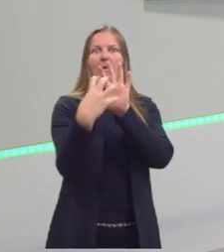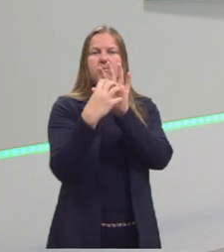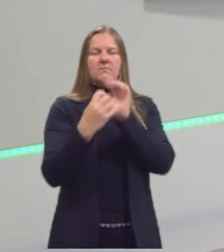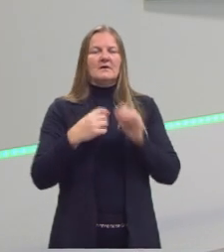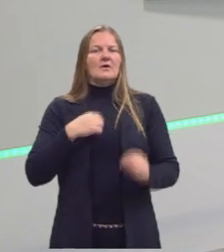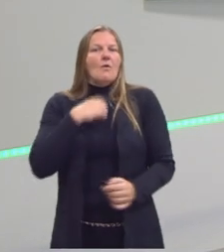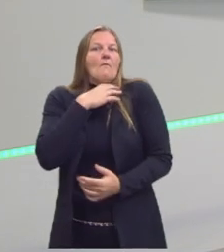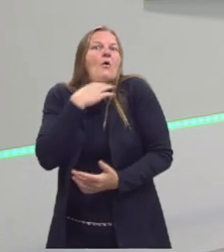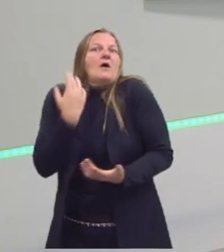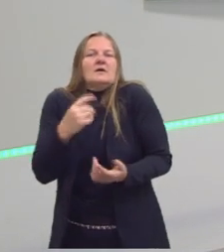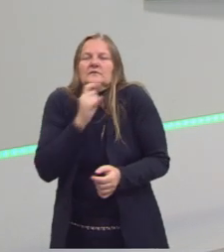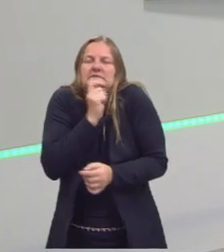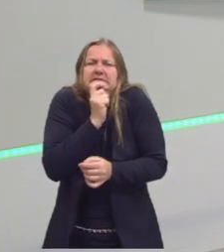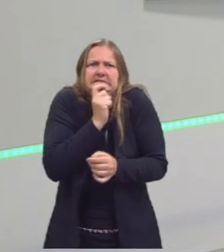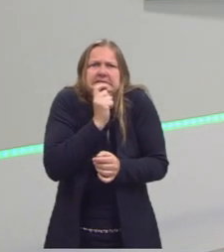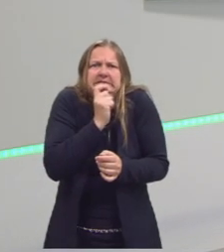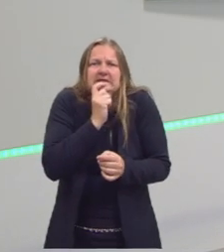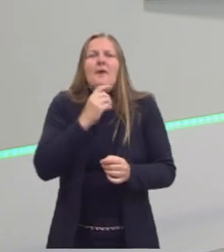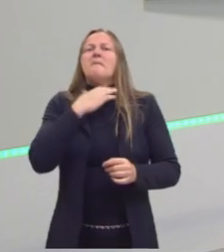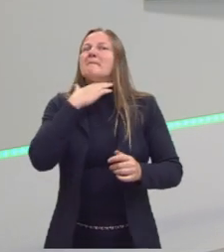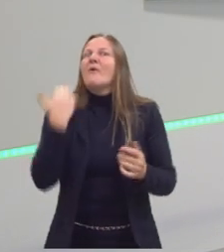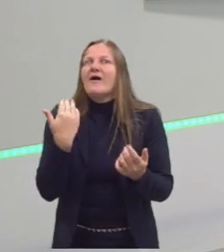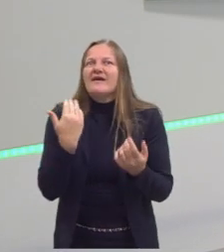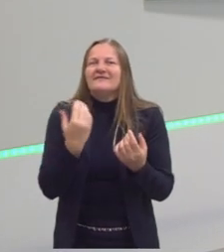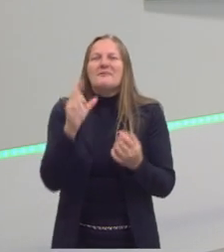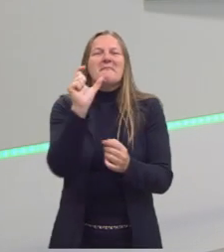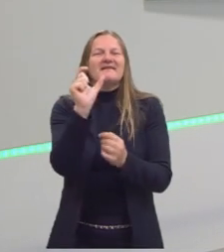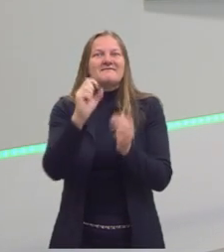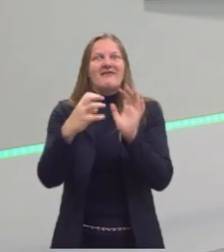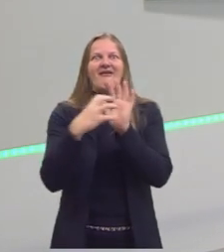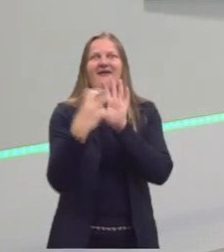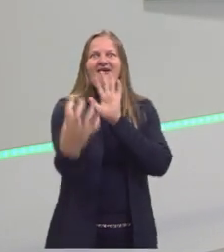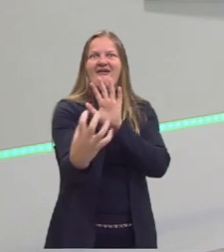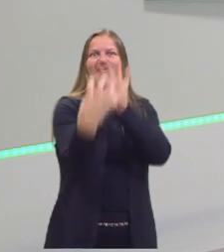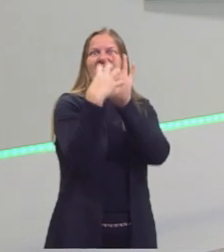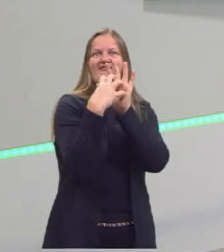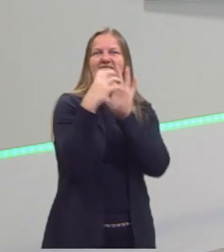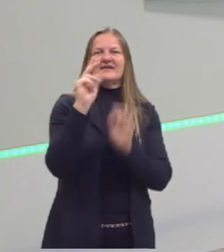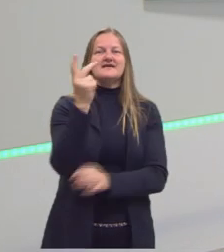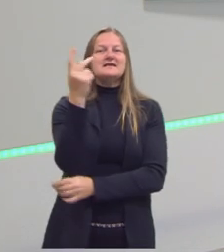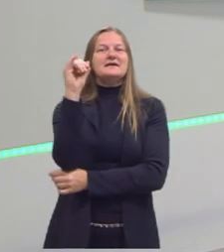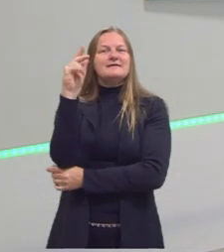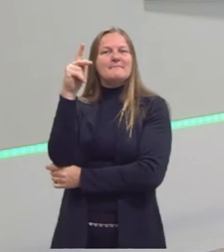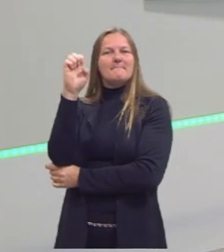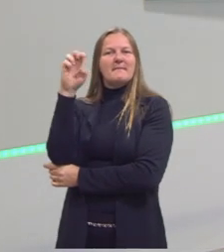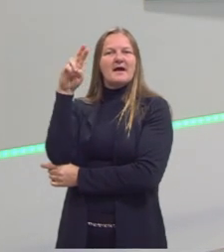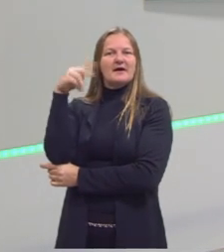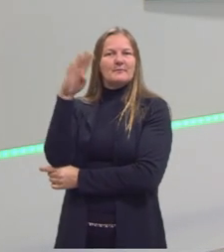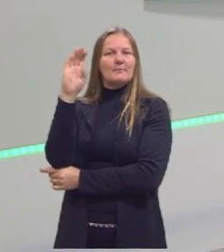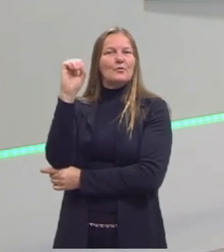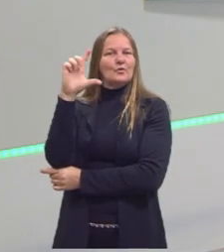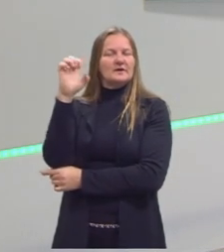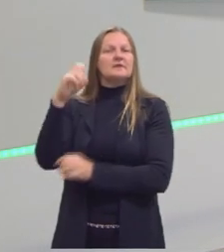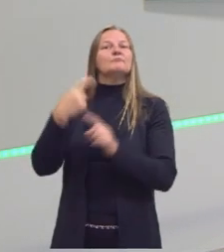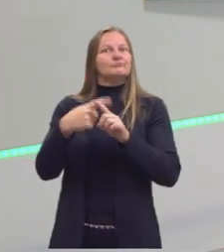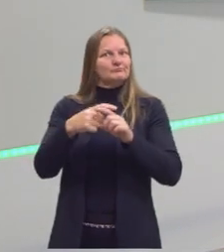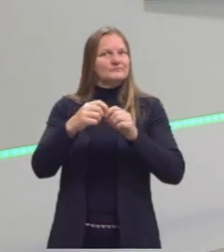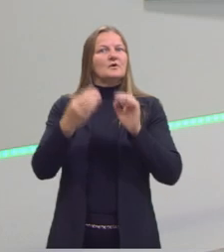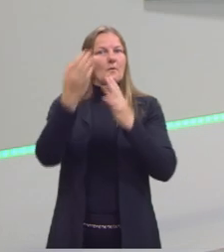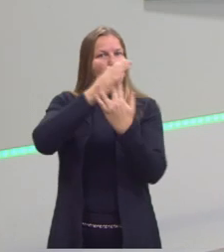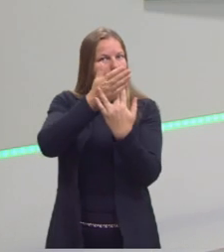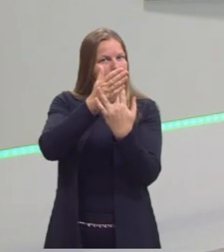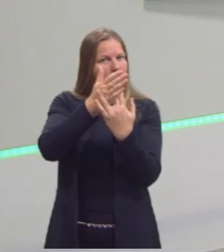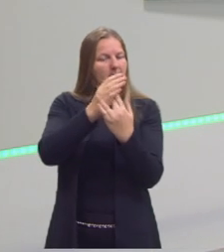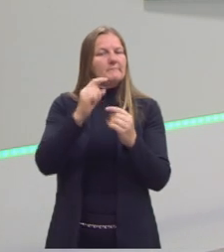morrendo de frio, estou morrendo de fome. São as hipérboles, ou seja, o exagero. O exagero está totalmente ligado ao barroco. O